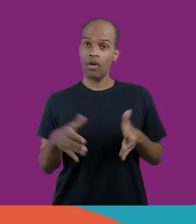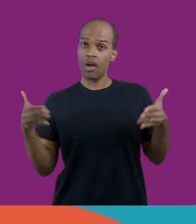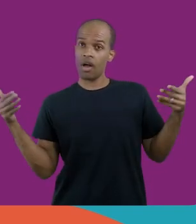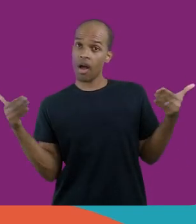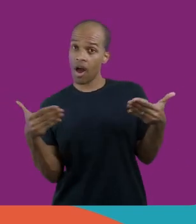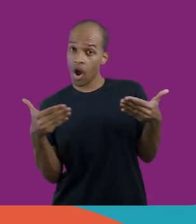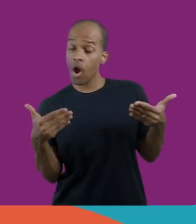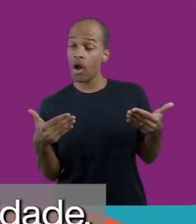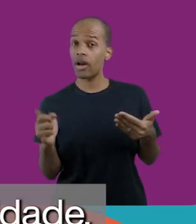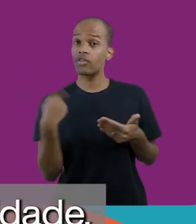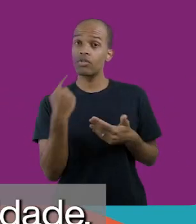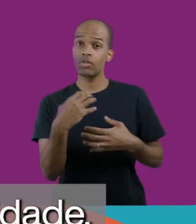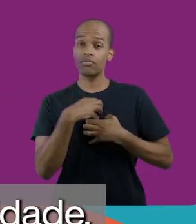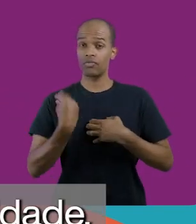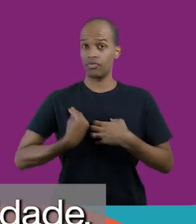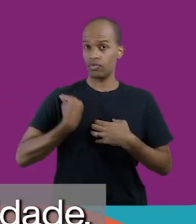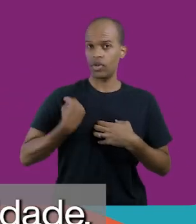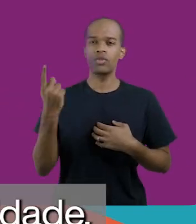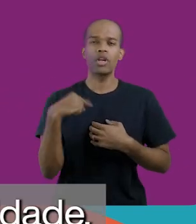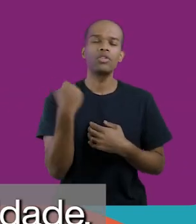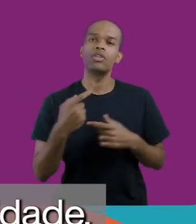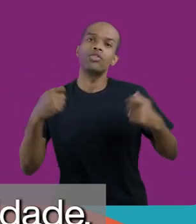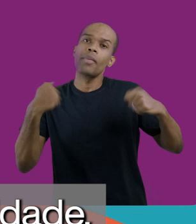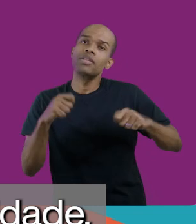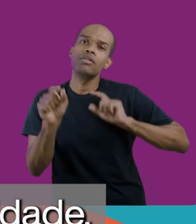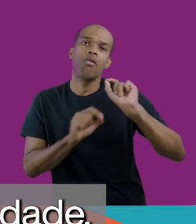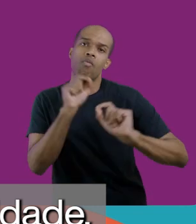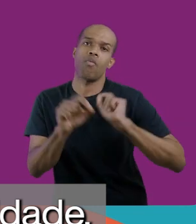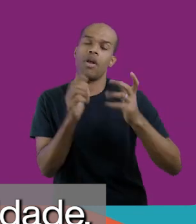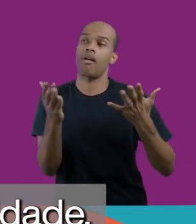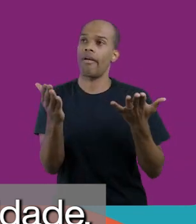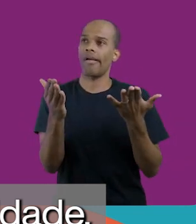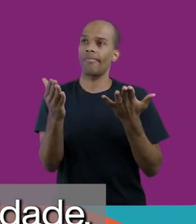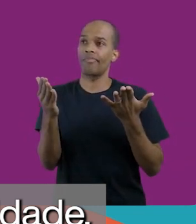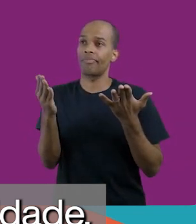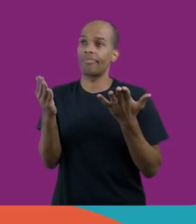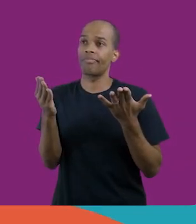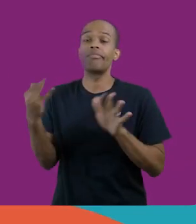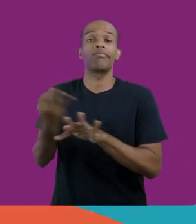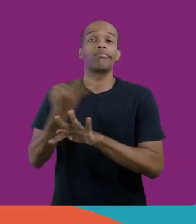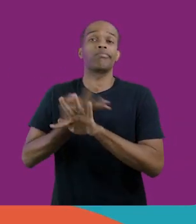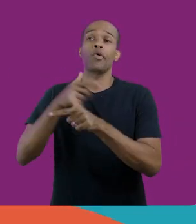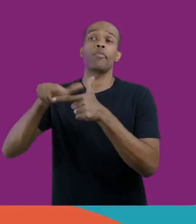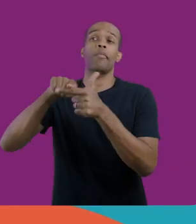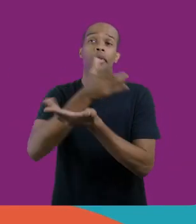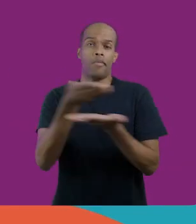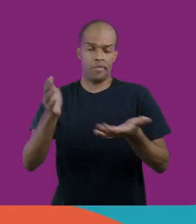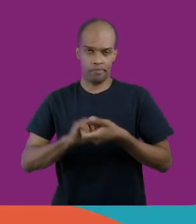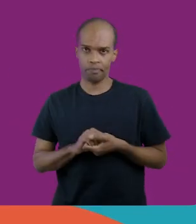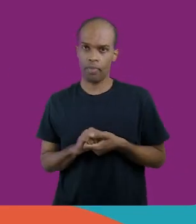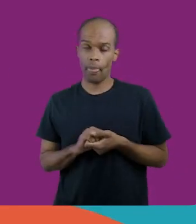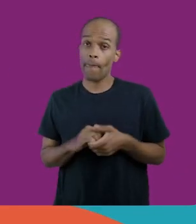estamos agora numa situação onde a gente tem que lidar com uma adversidade. E